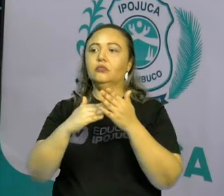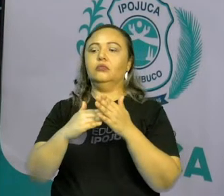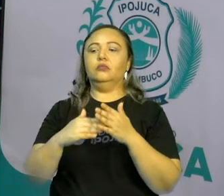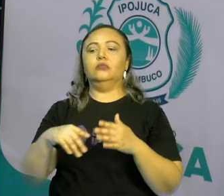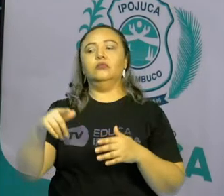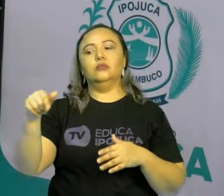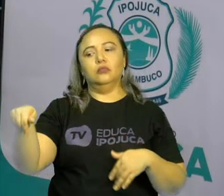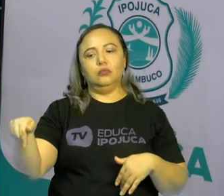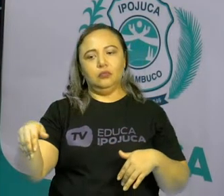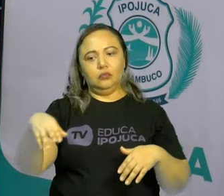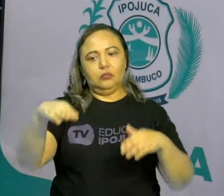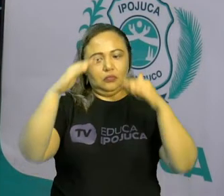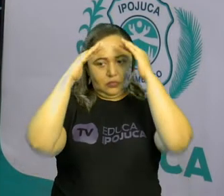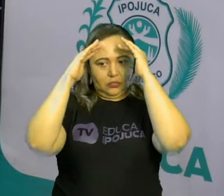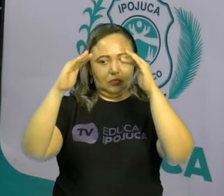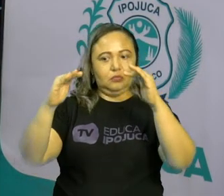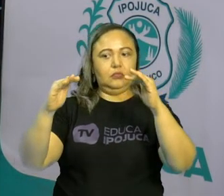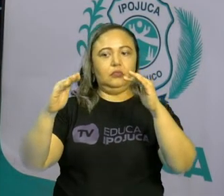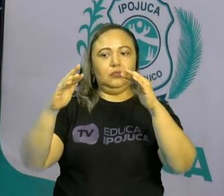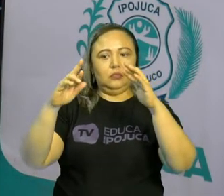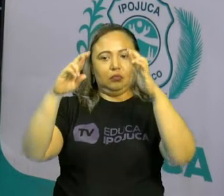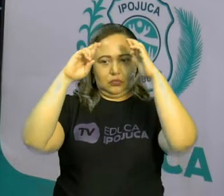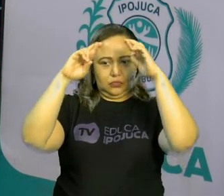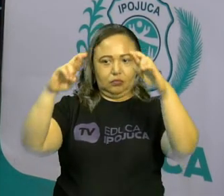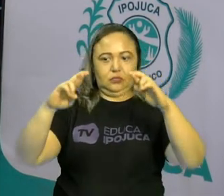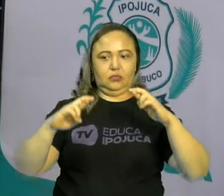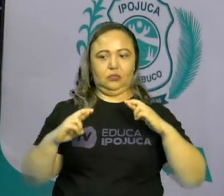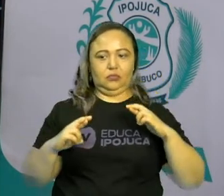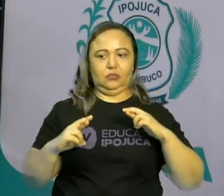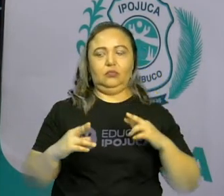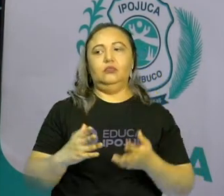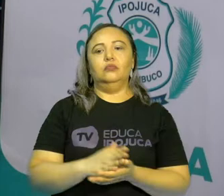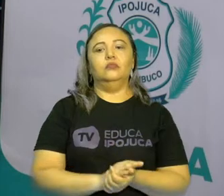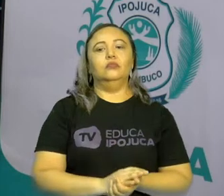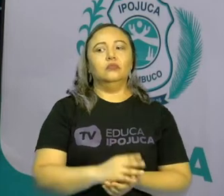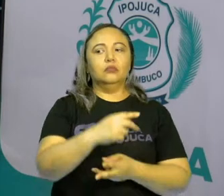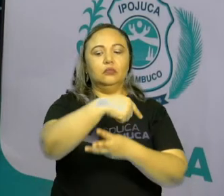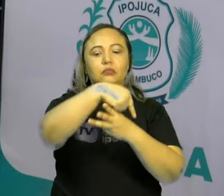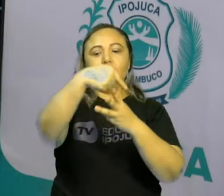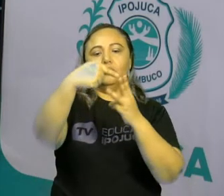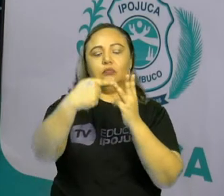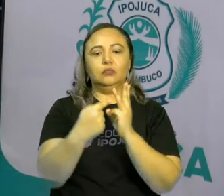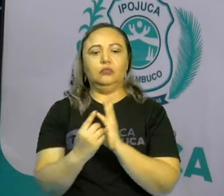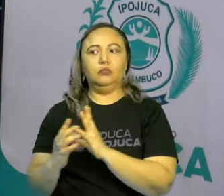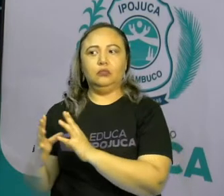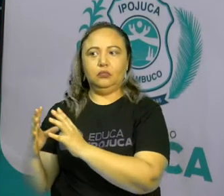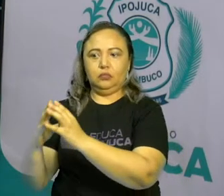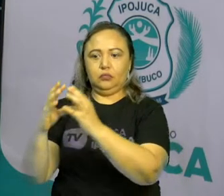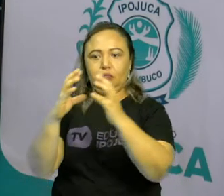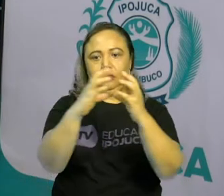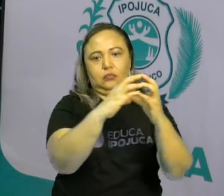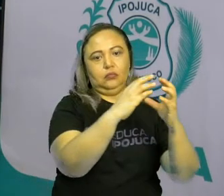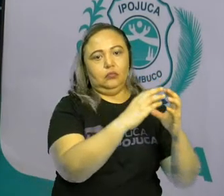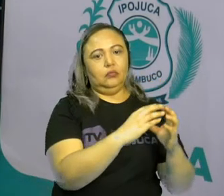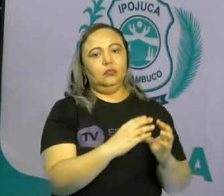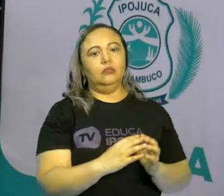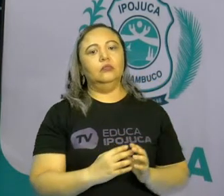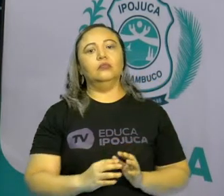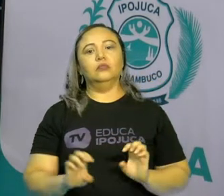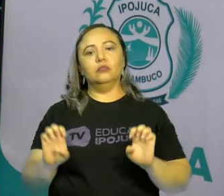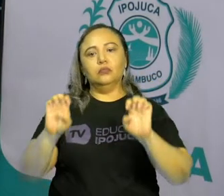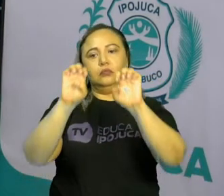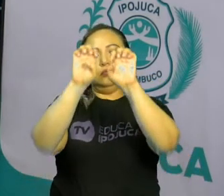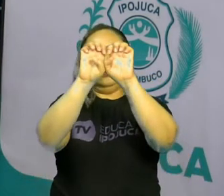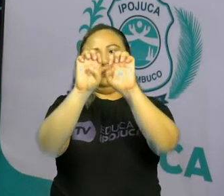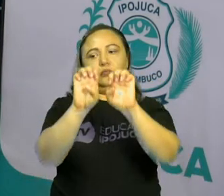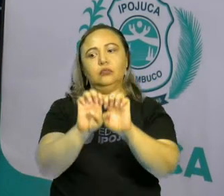respeitar a nossa. Tá certo? Então, são as três comunidades a qual estrutura o ser